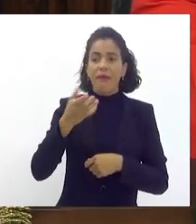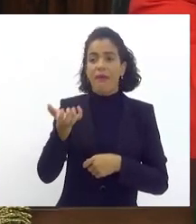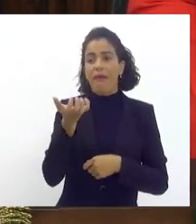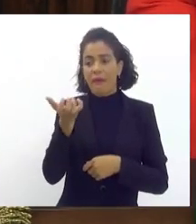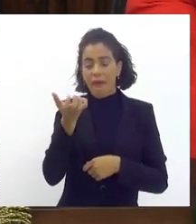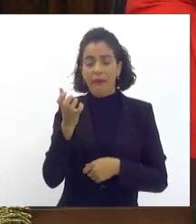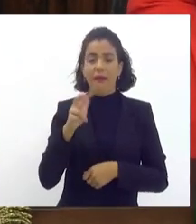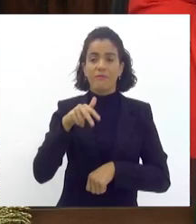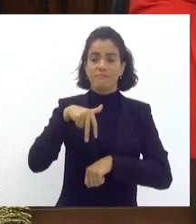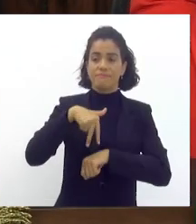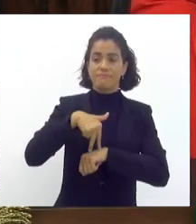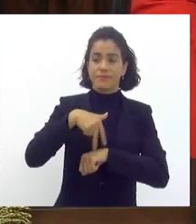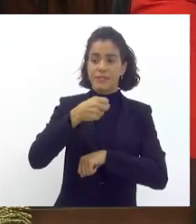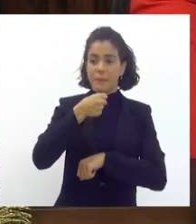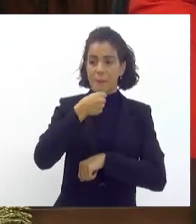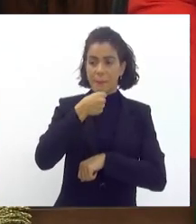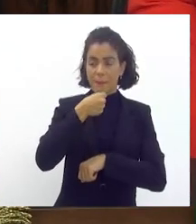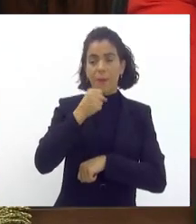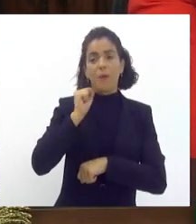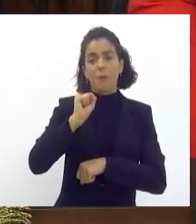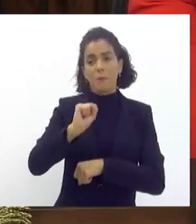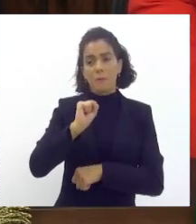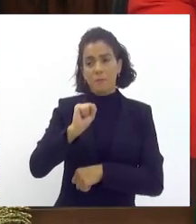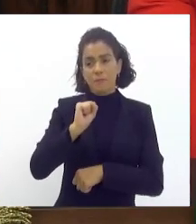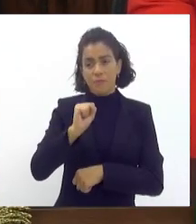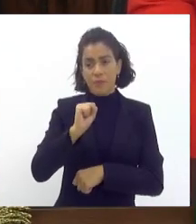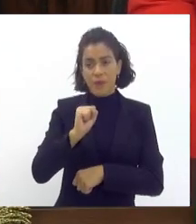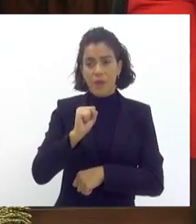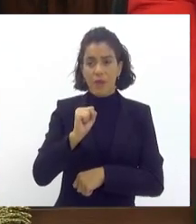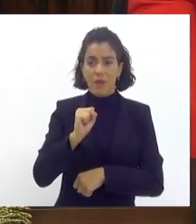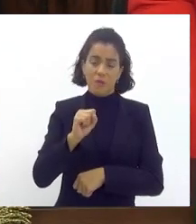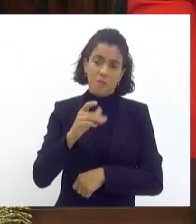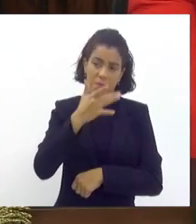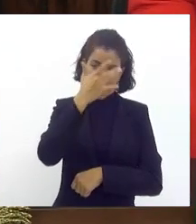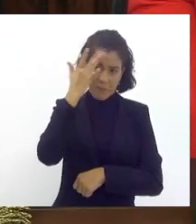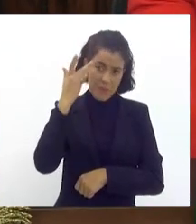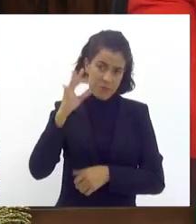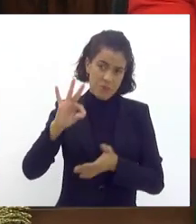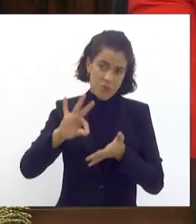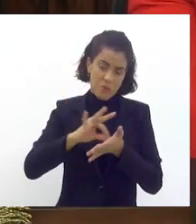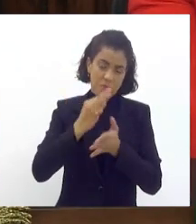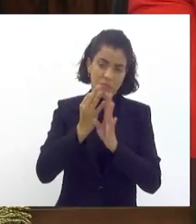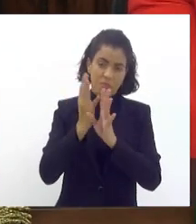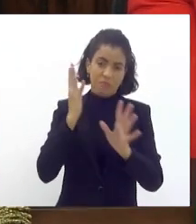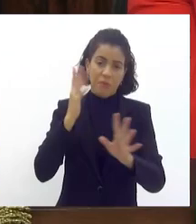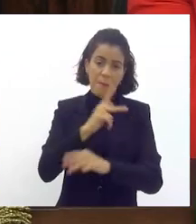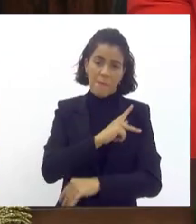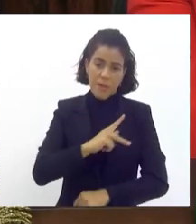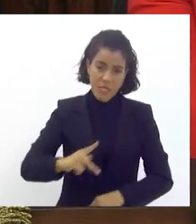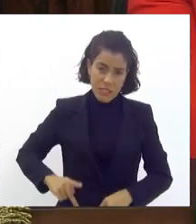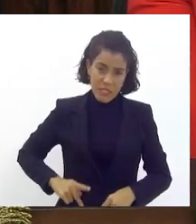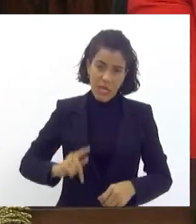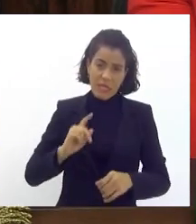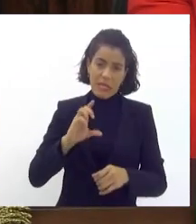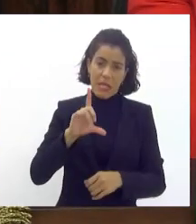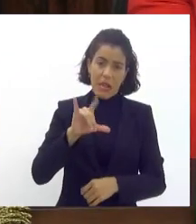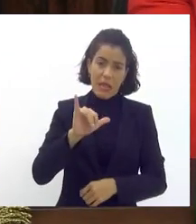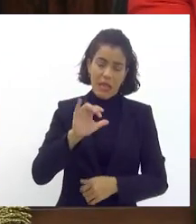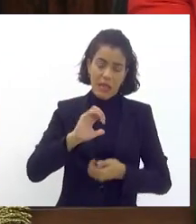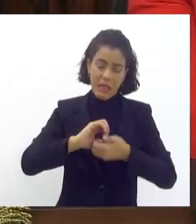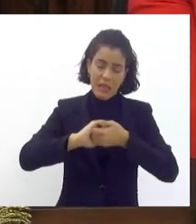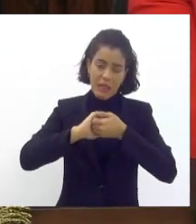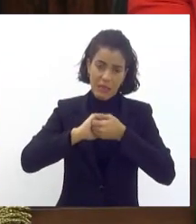uso da palavra a gente acho que poderia abrir os primeiros inscritos presidentes de liga e de escolas e manter uma